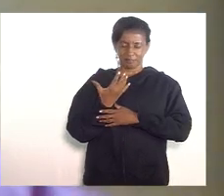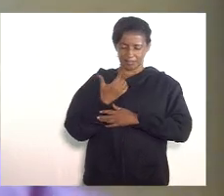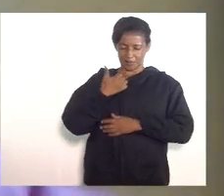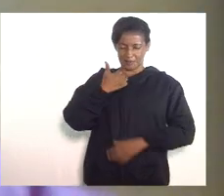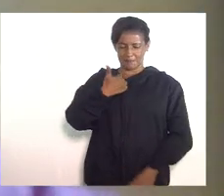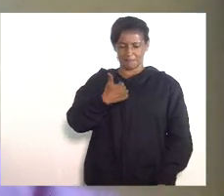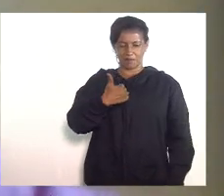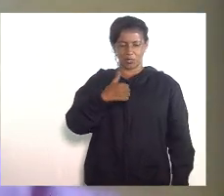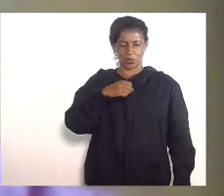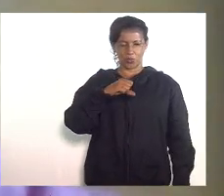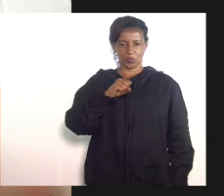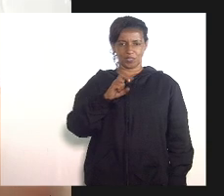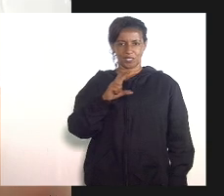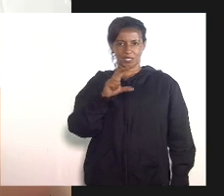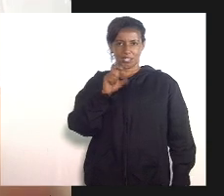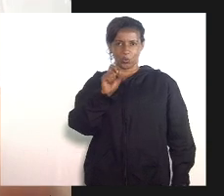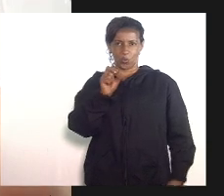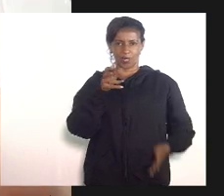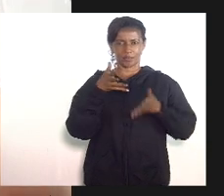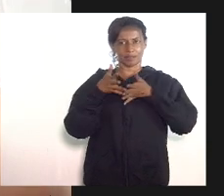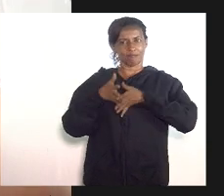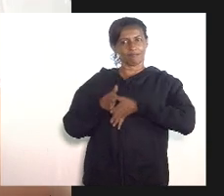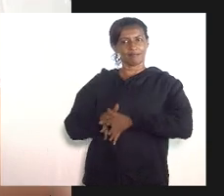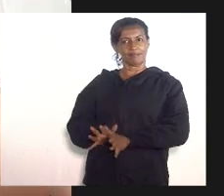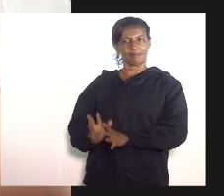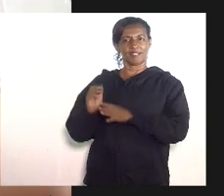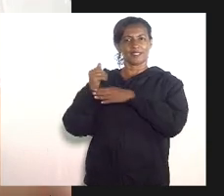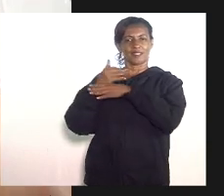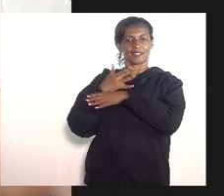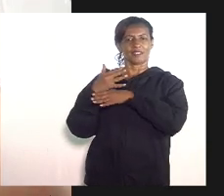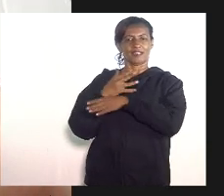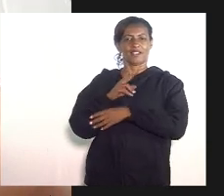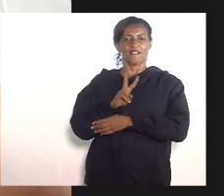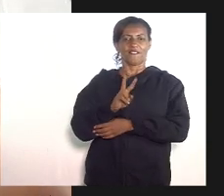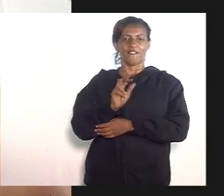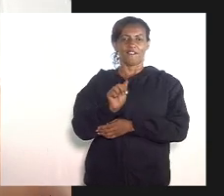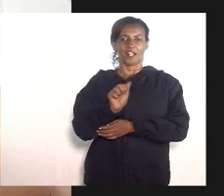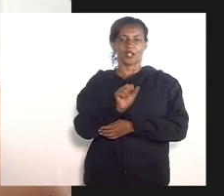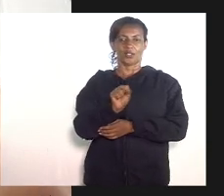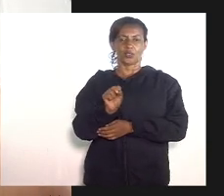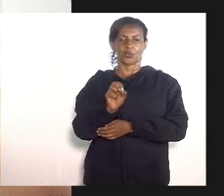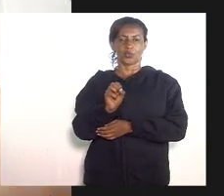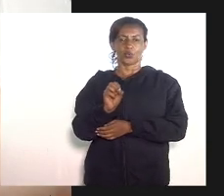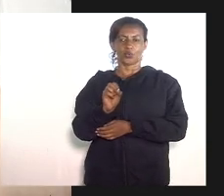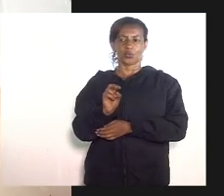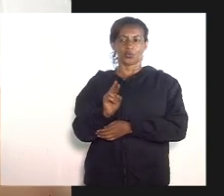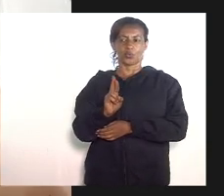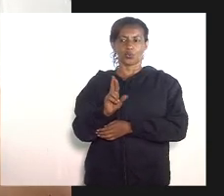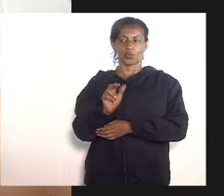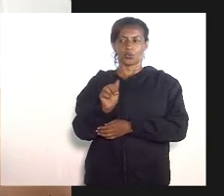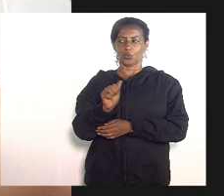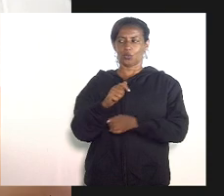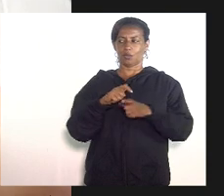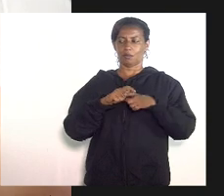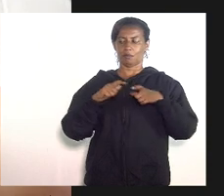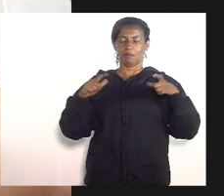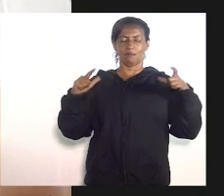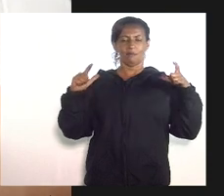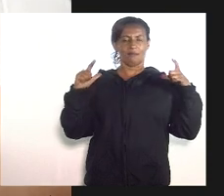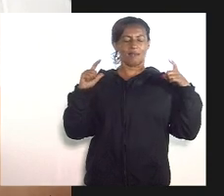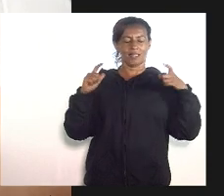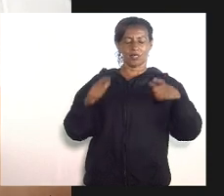na cidade de Vassouras aquela que se tornou um dos maiores expoentes